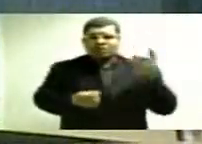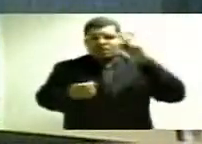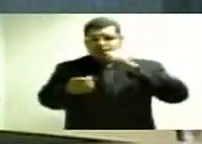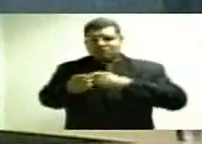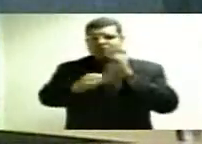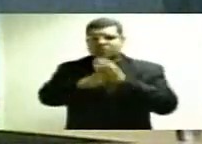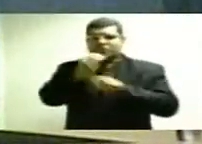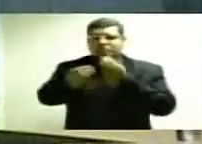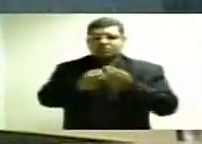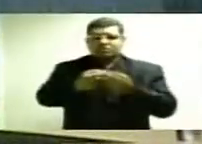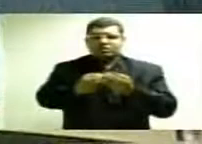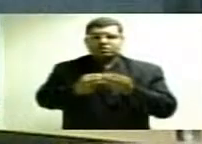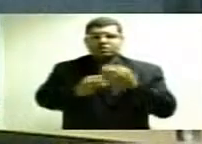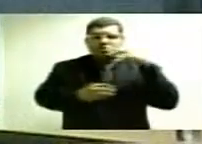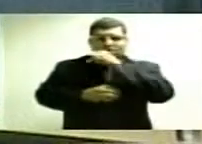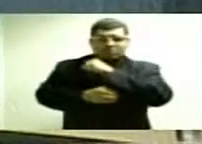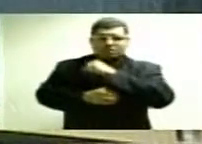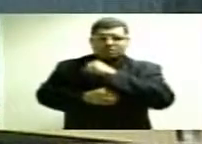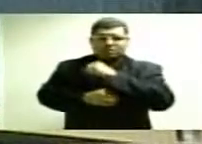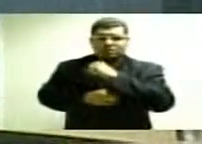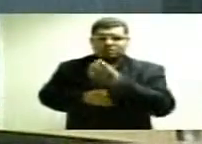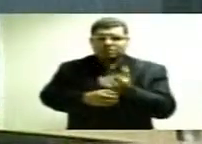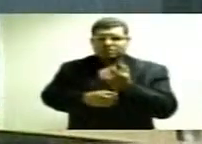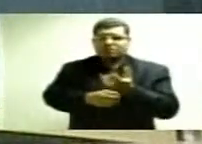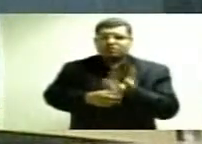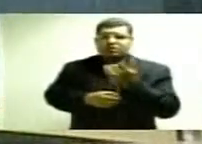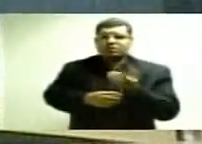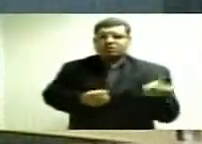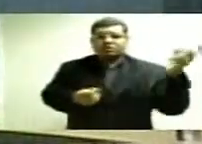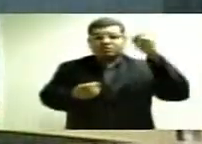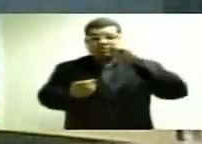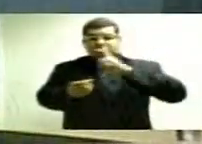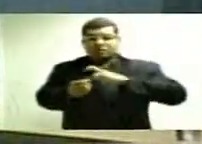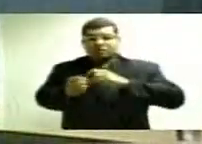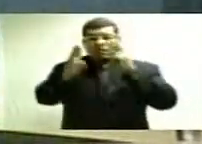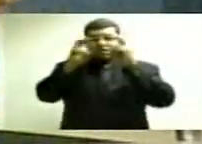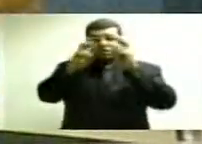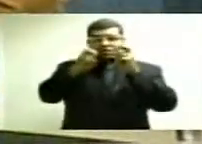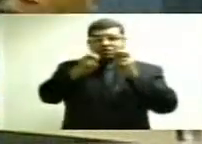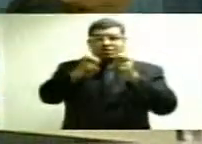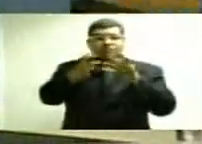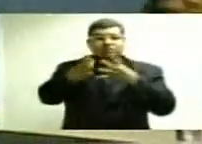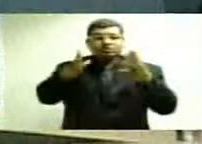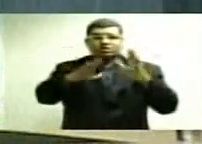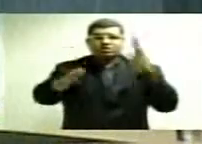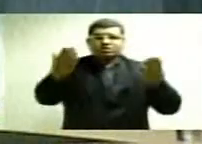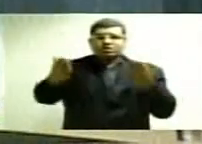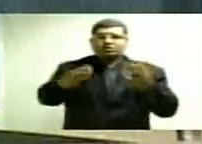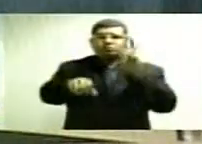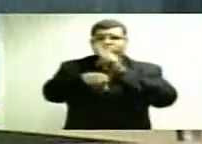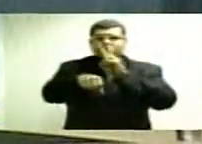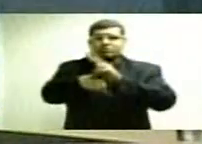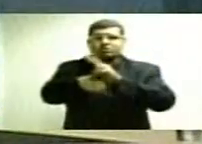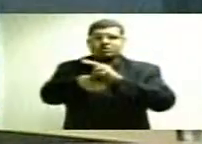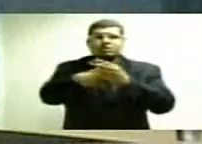nesta Casa com solicitação de urgência, para voltar ao tema do absoluto desequilíbrio fiscal,